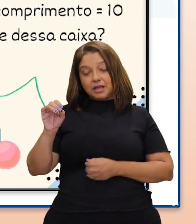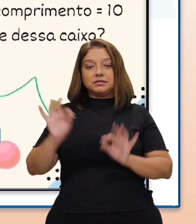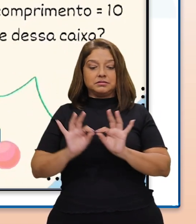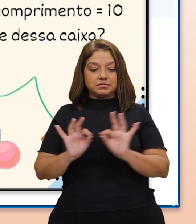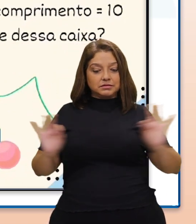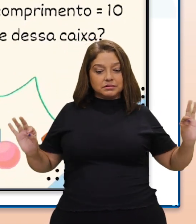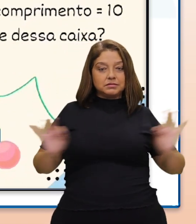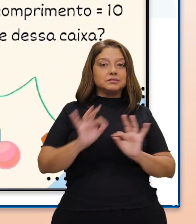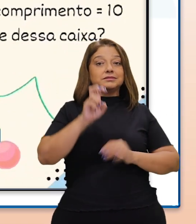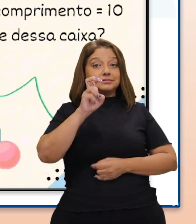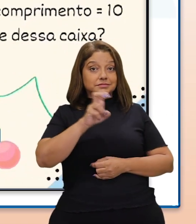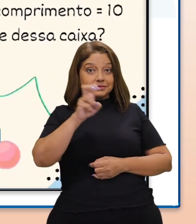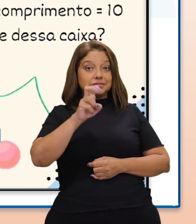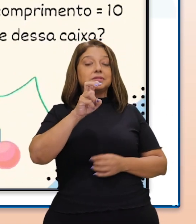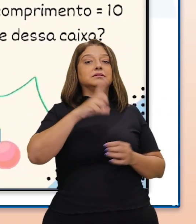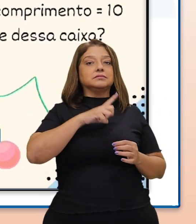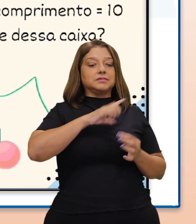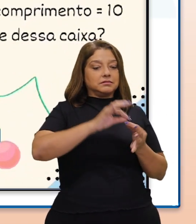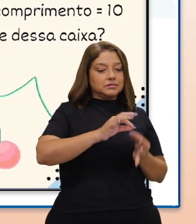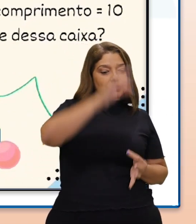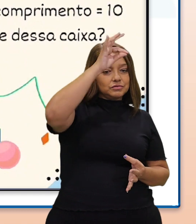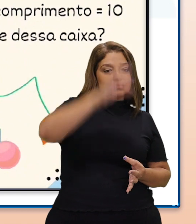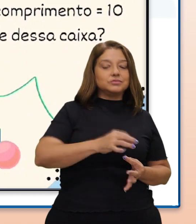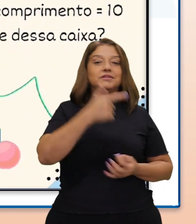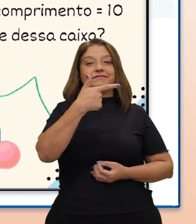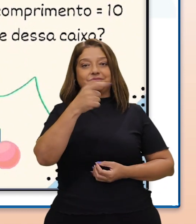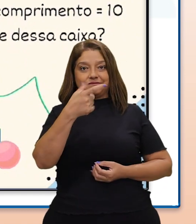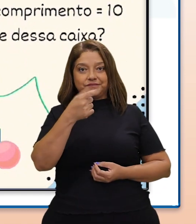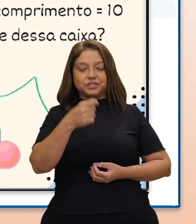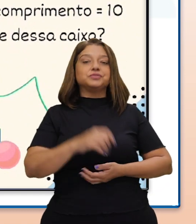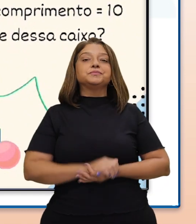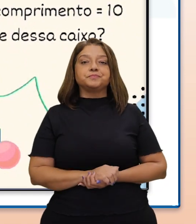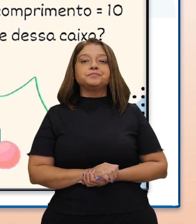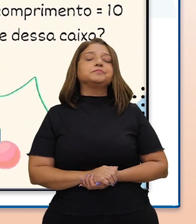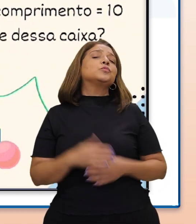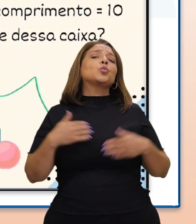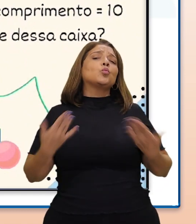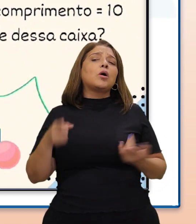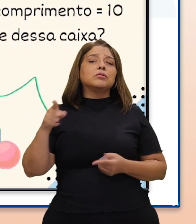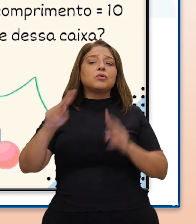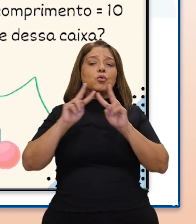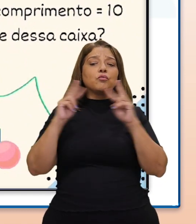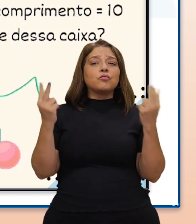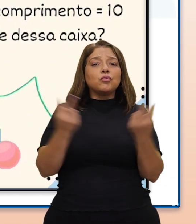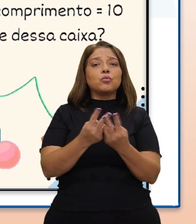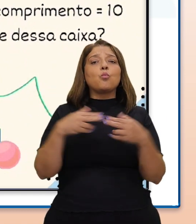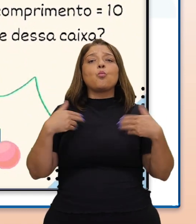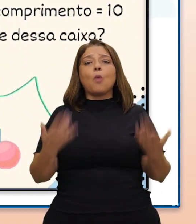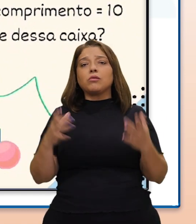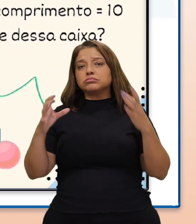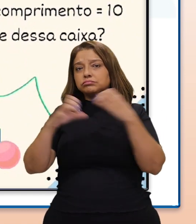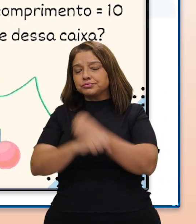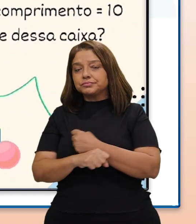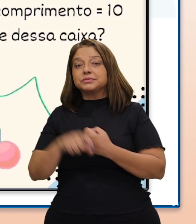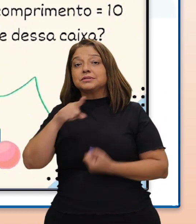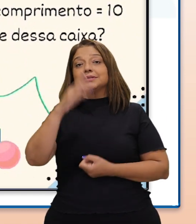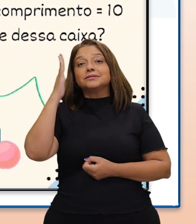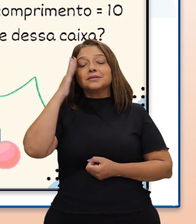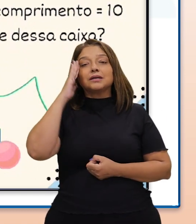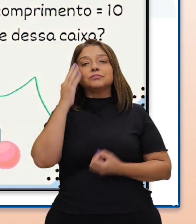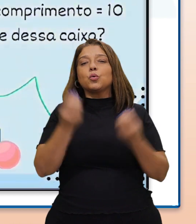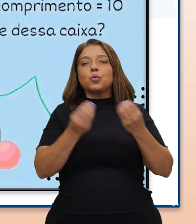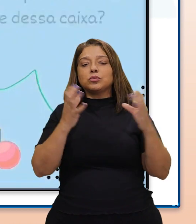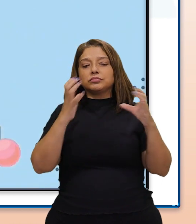largura 5 cm e altura 20 cm. Qual é o volume dessa caixa? Quando o volume de um prisma é